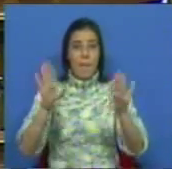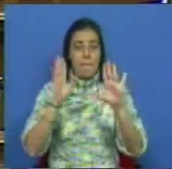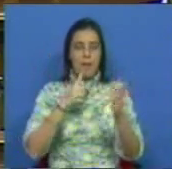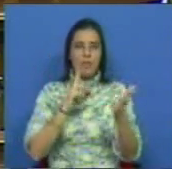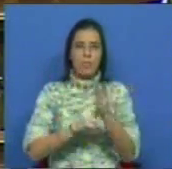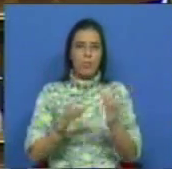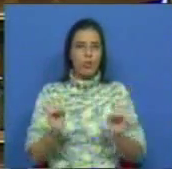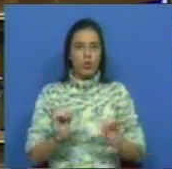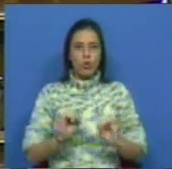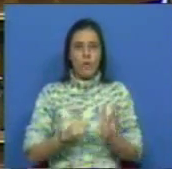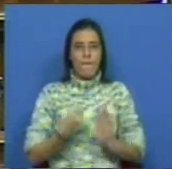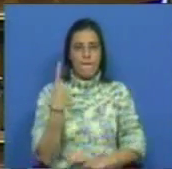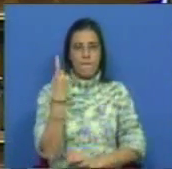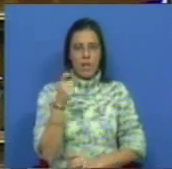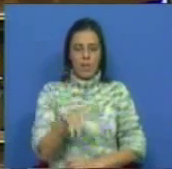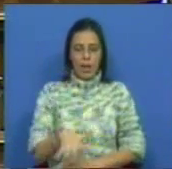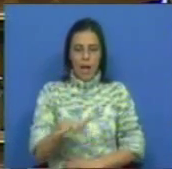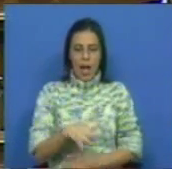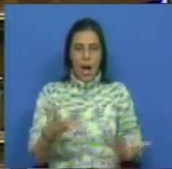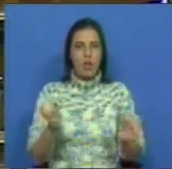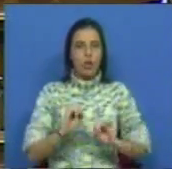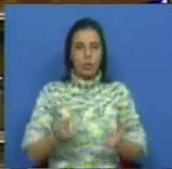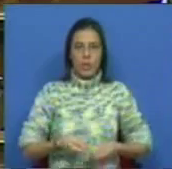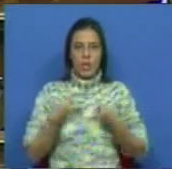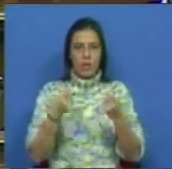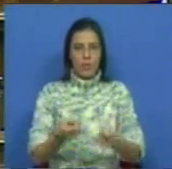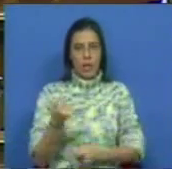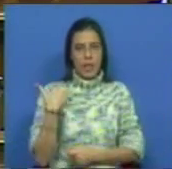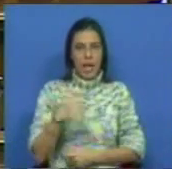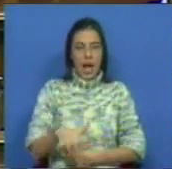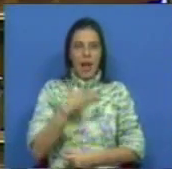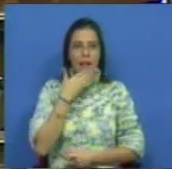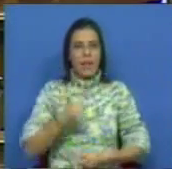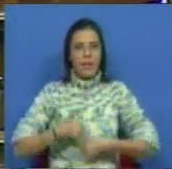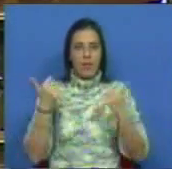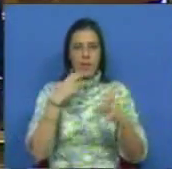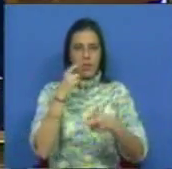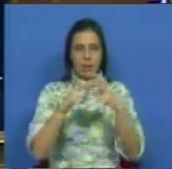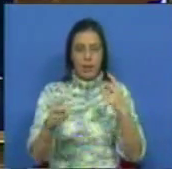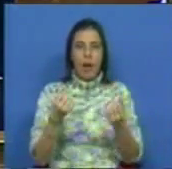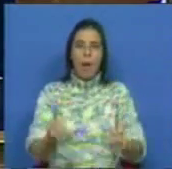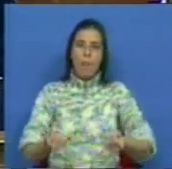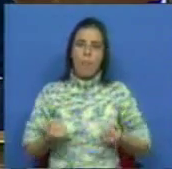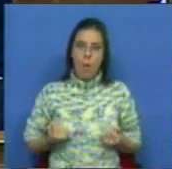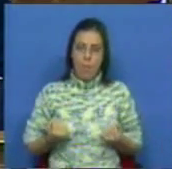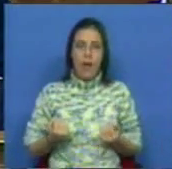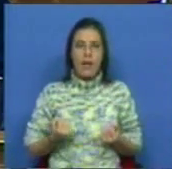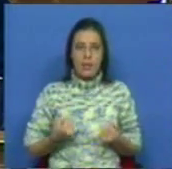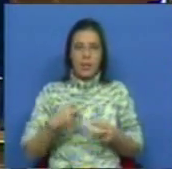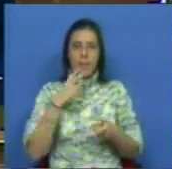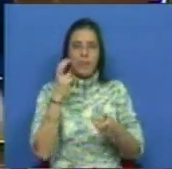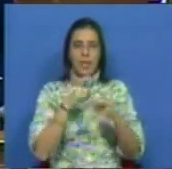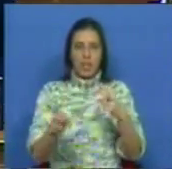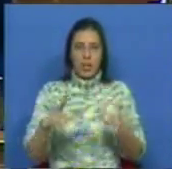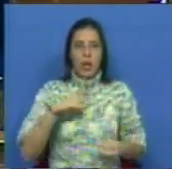não tem investido naquilo que faz falta nesta área. Não tem investido decentemente na área da eficiência energética e na pelopança de